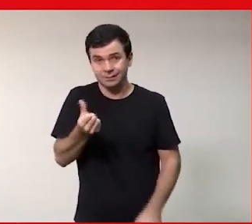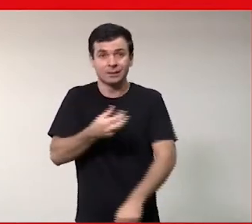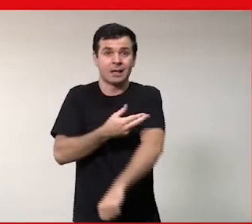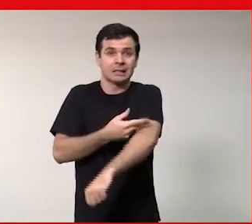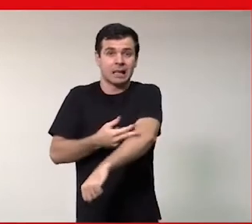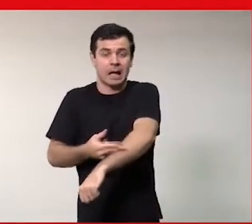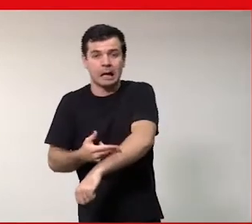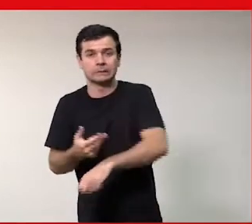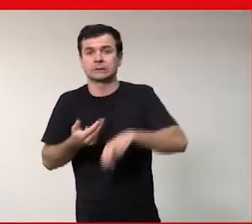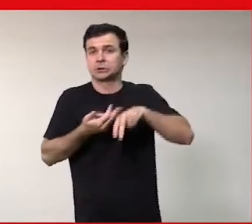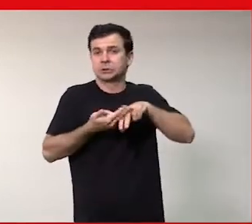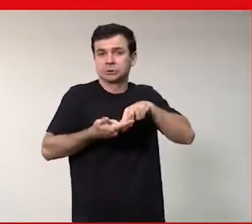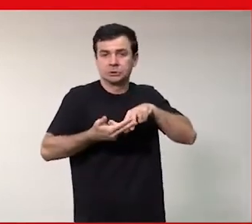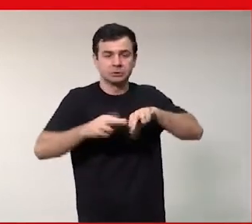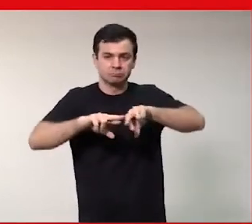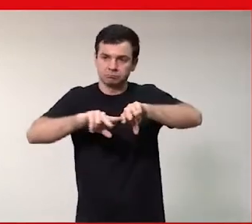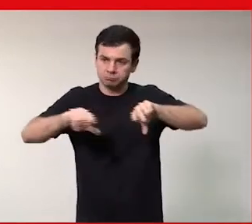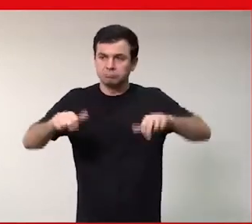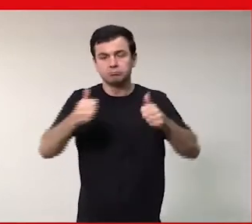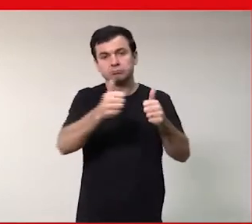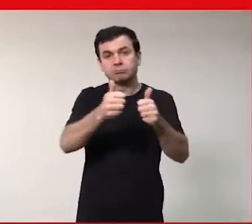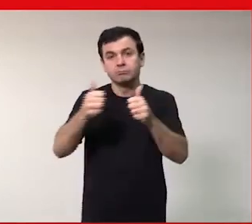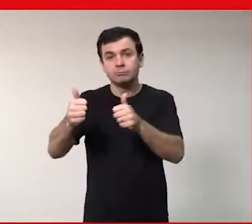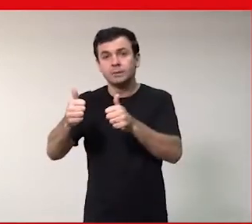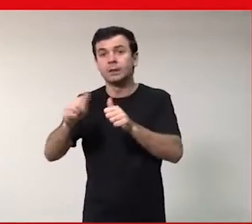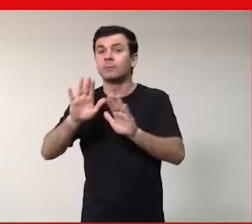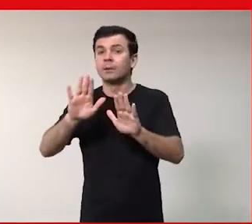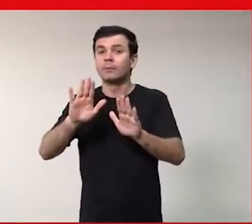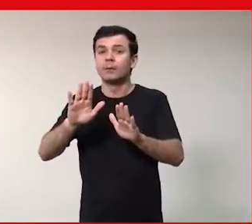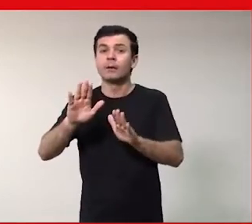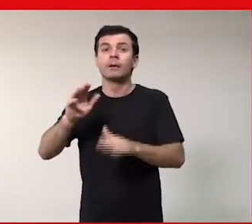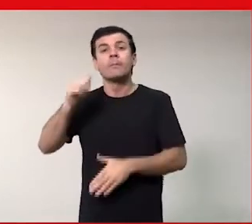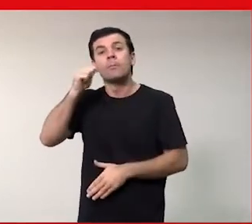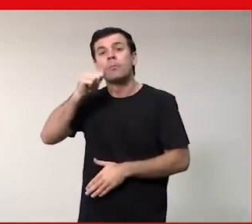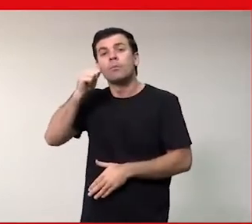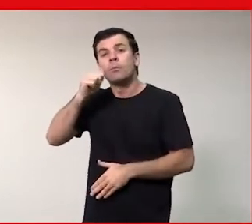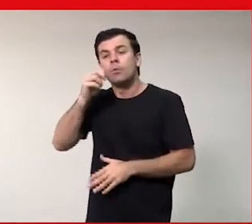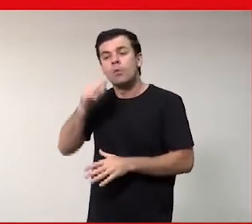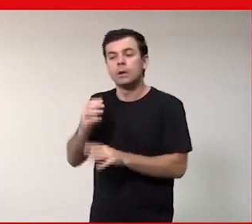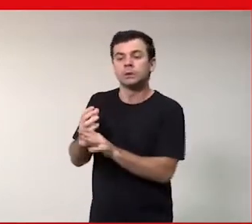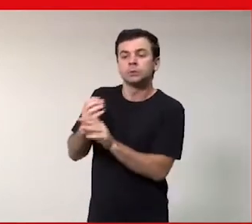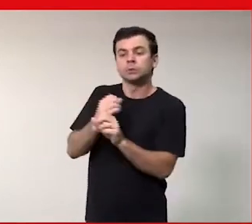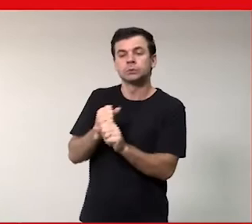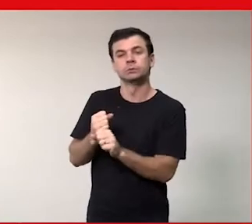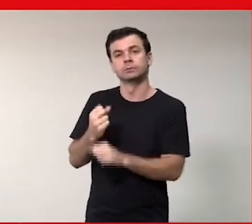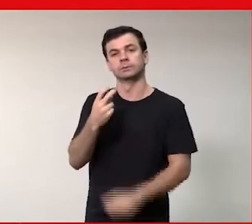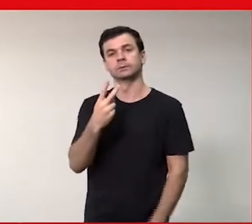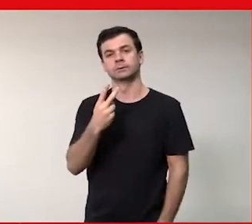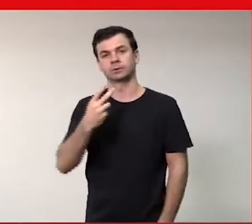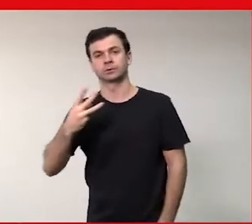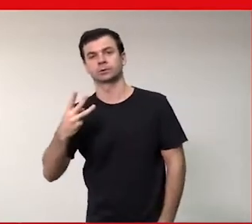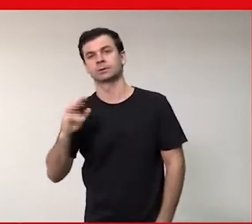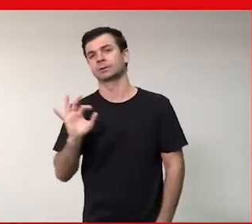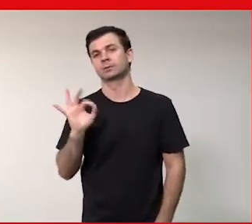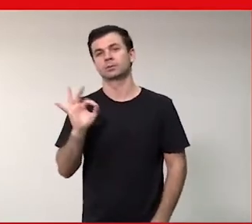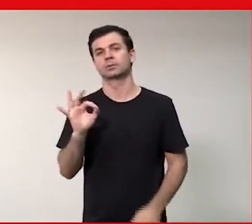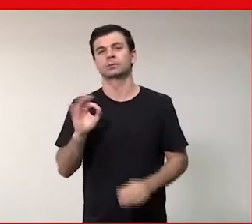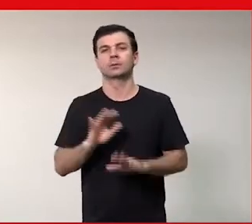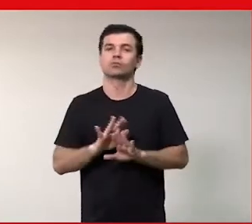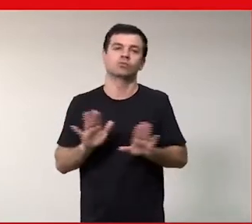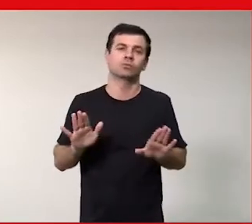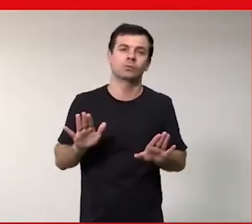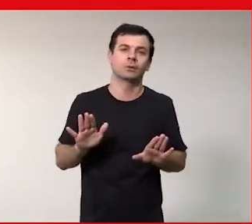orientação sexual, está excelente. Mas eu tenho 23% de mulheres. Eu tenho que dar a justificativa cafona